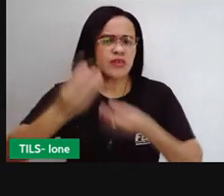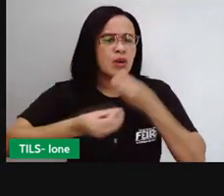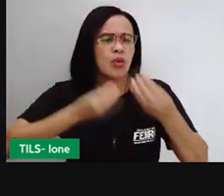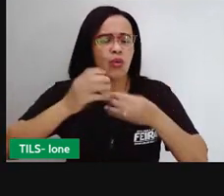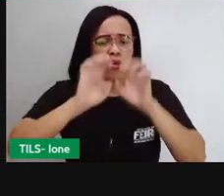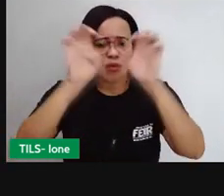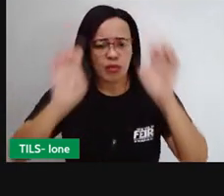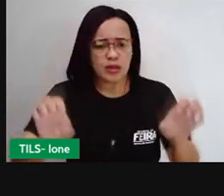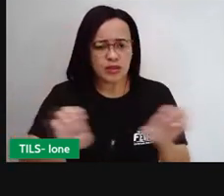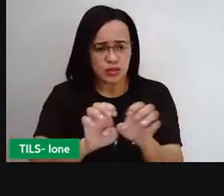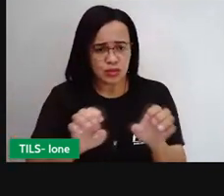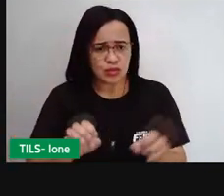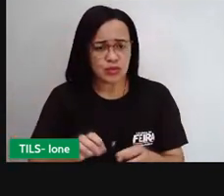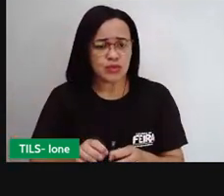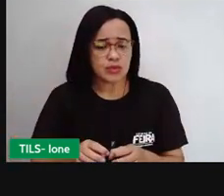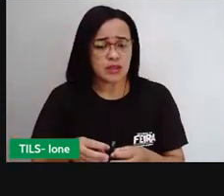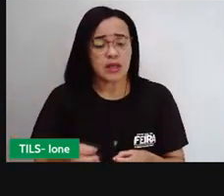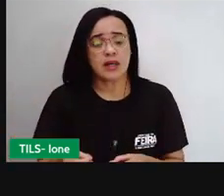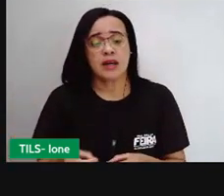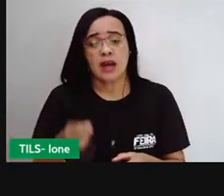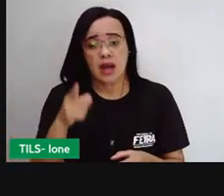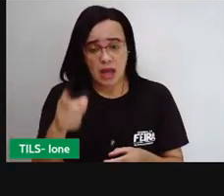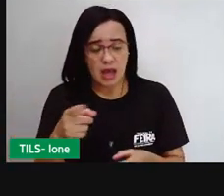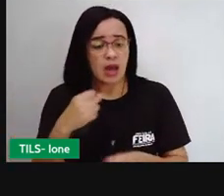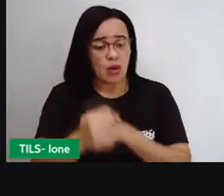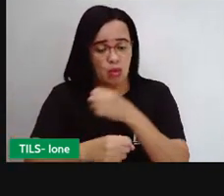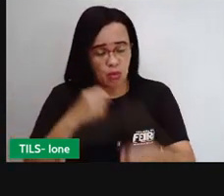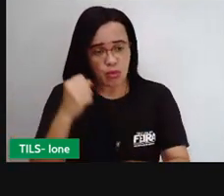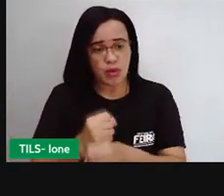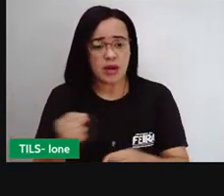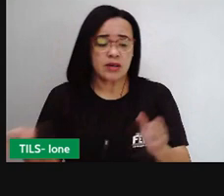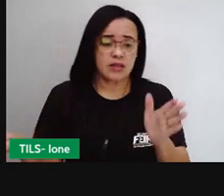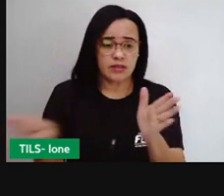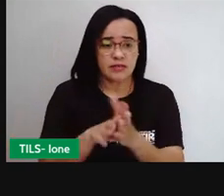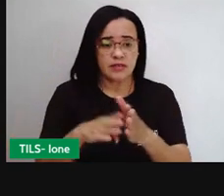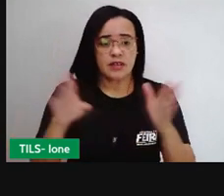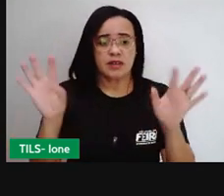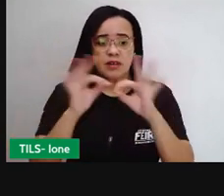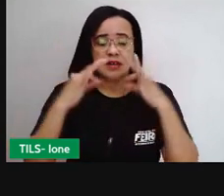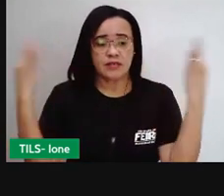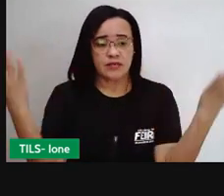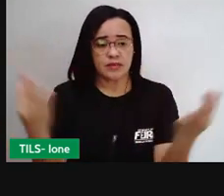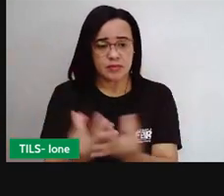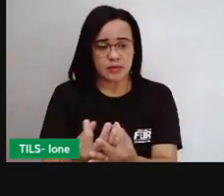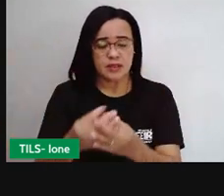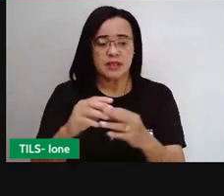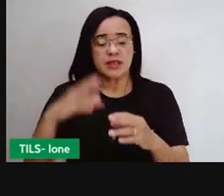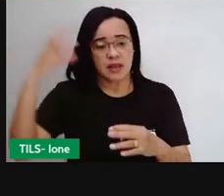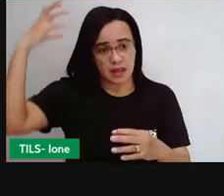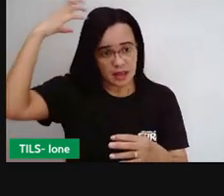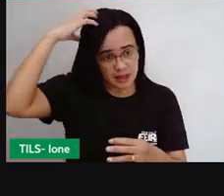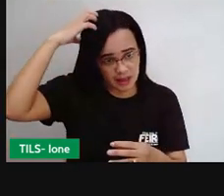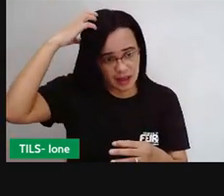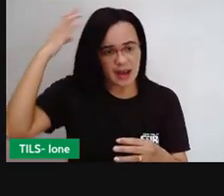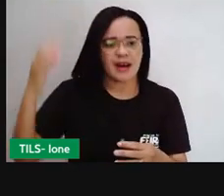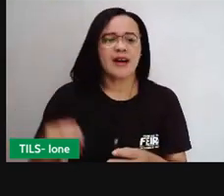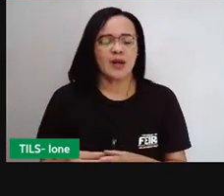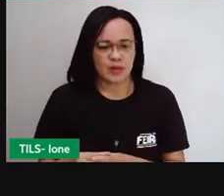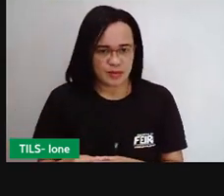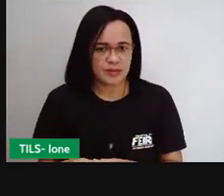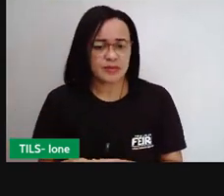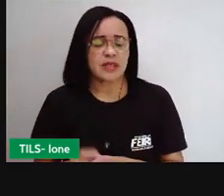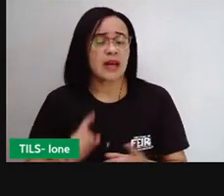aporta na cidade de Salvador. E aí, no início do século XIX, o município de Salvador possuía